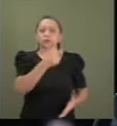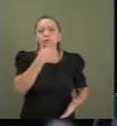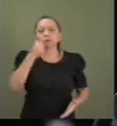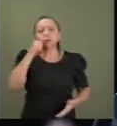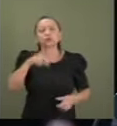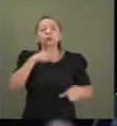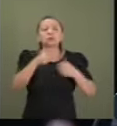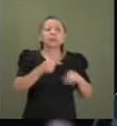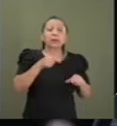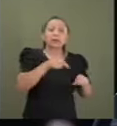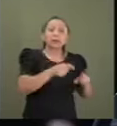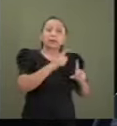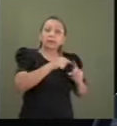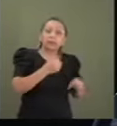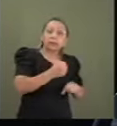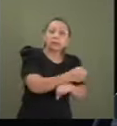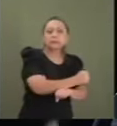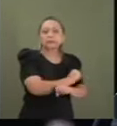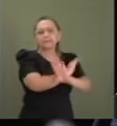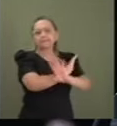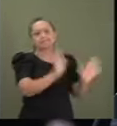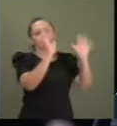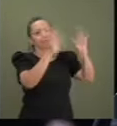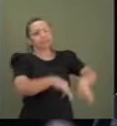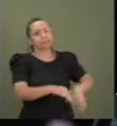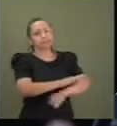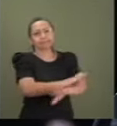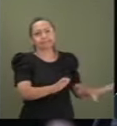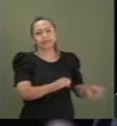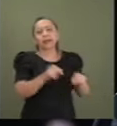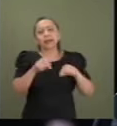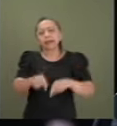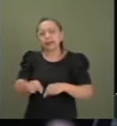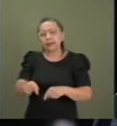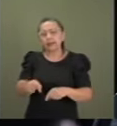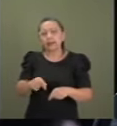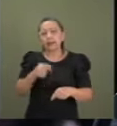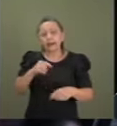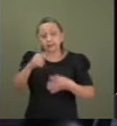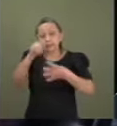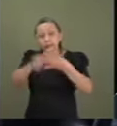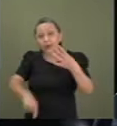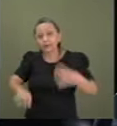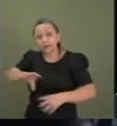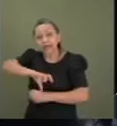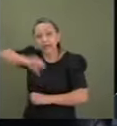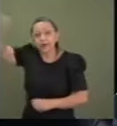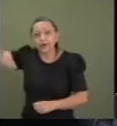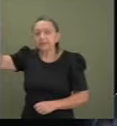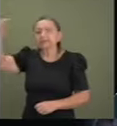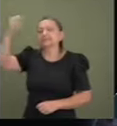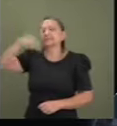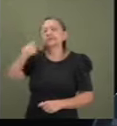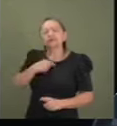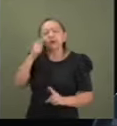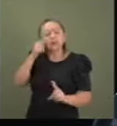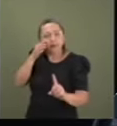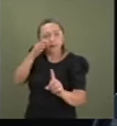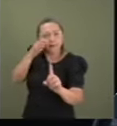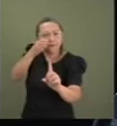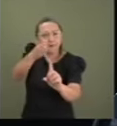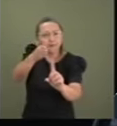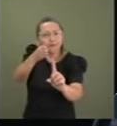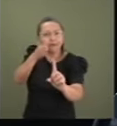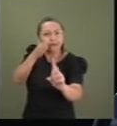trabalho análogo à escravidão seja erradicado e onde a memória desses heróis seja o nosso horizonte, o nosso